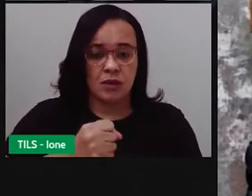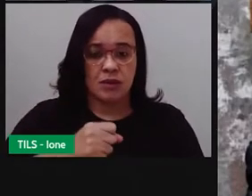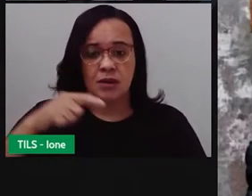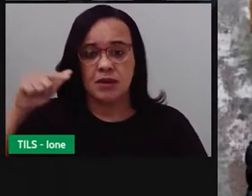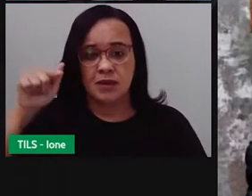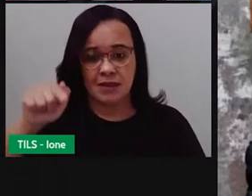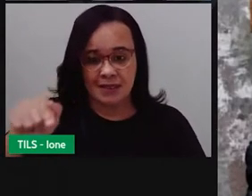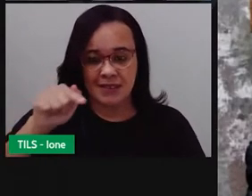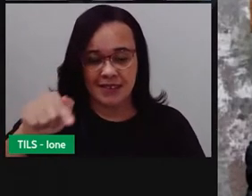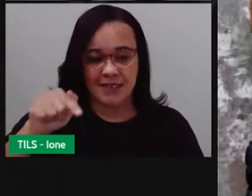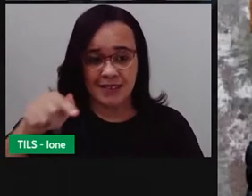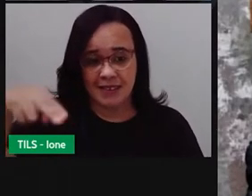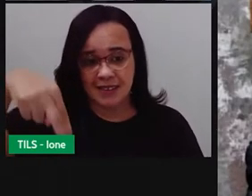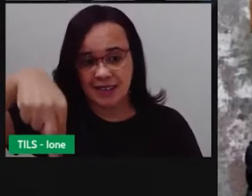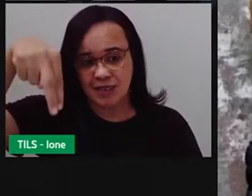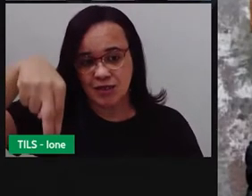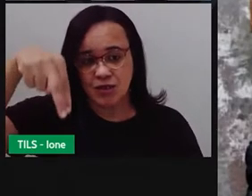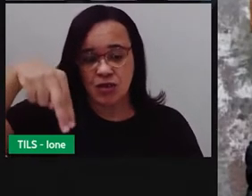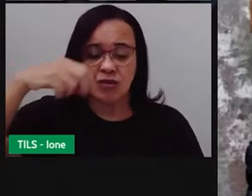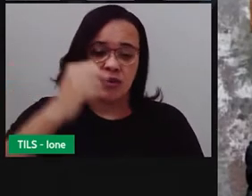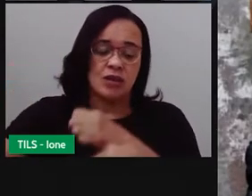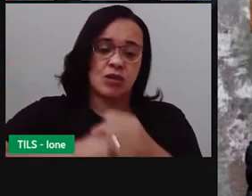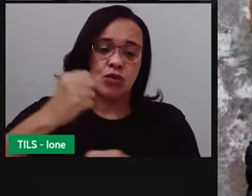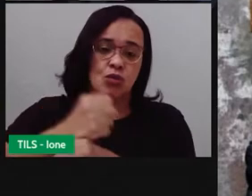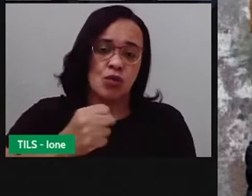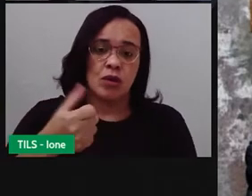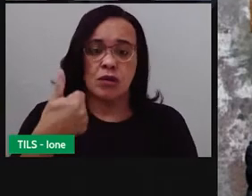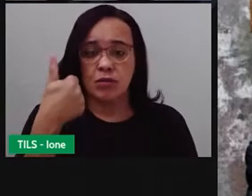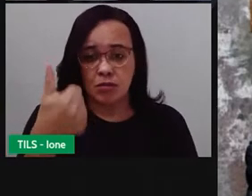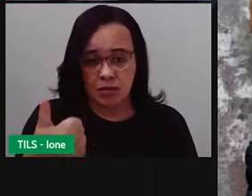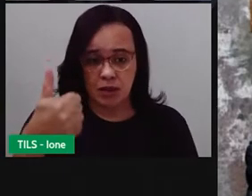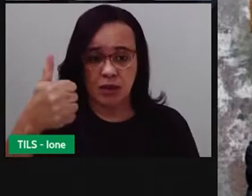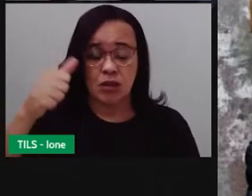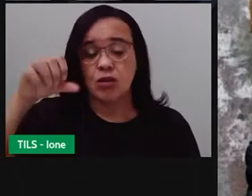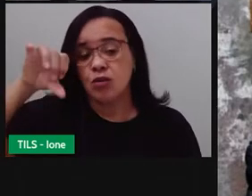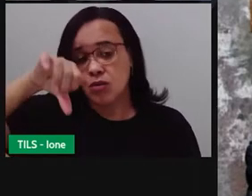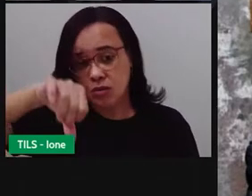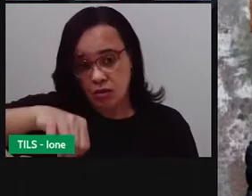7 de novembro de 1976.